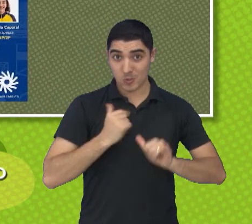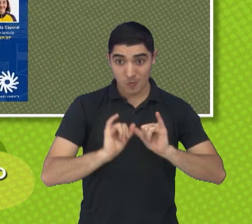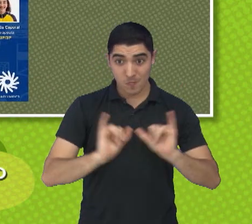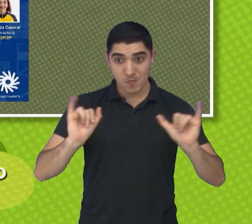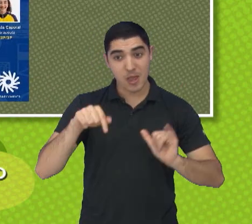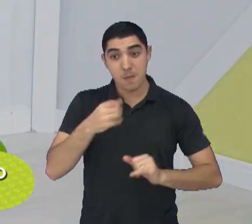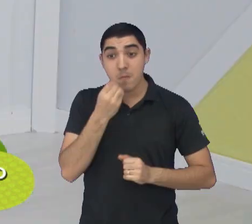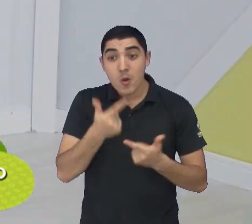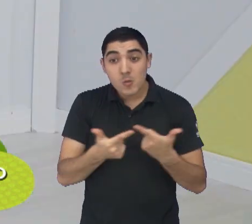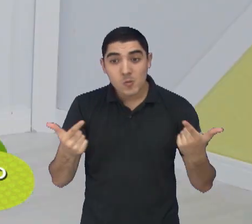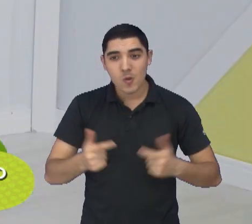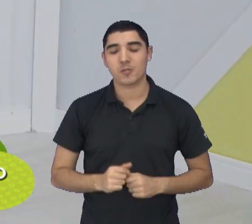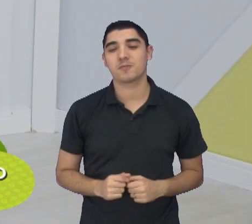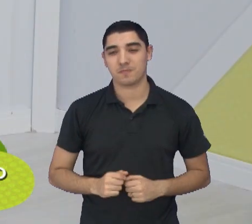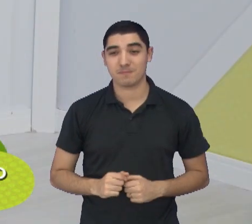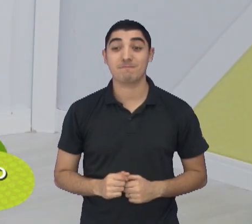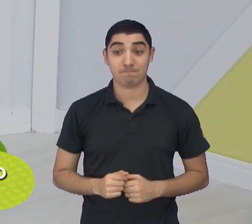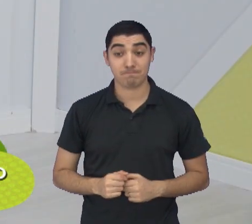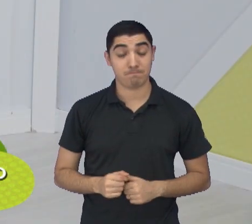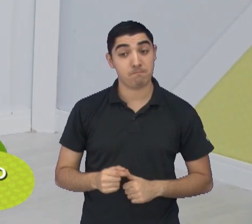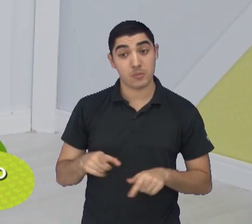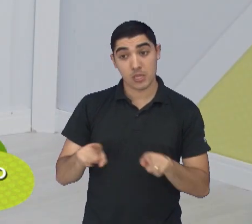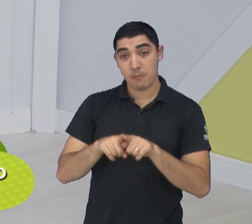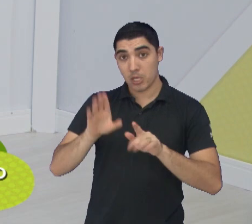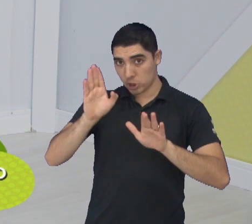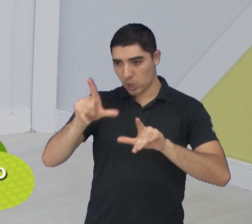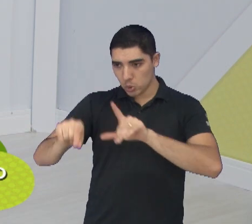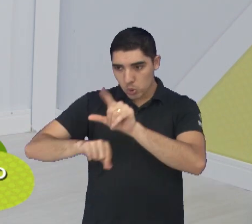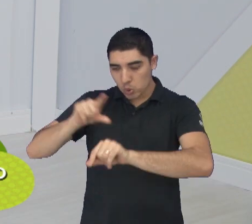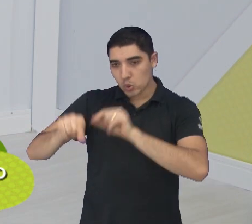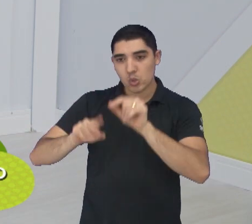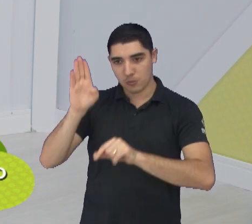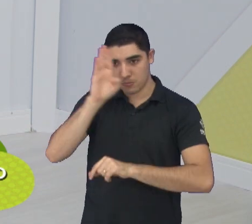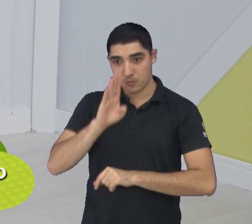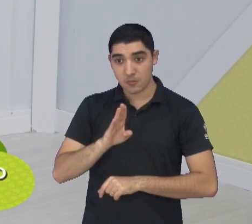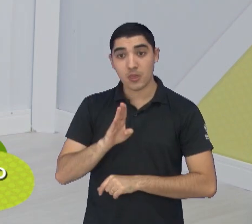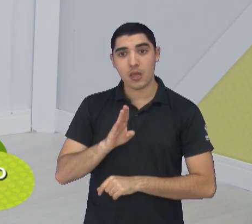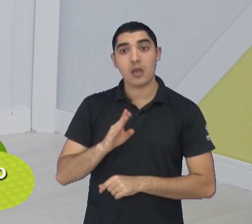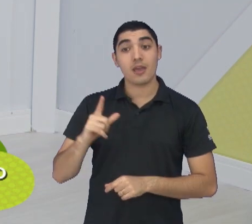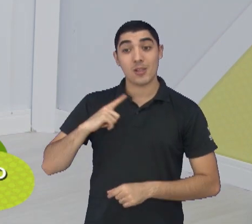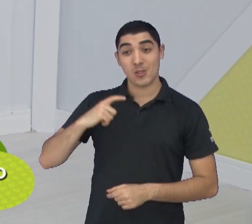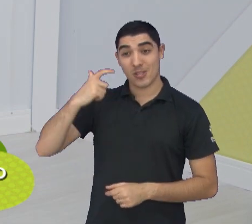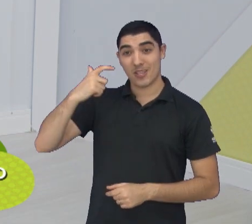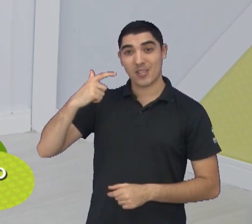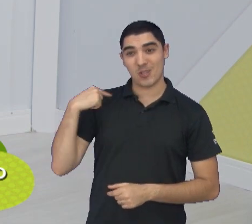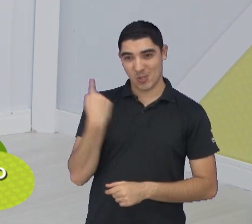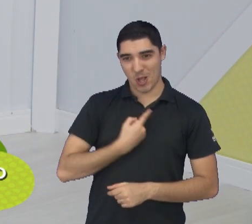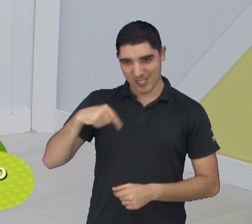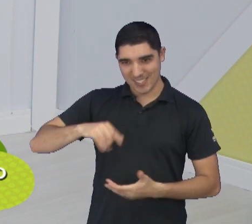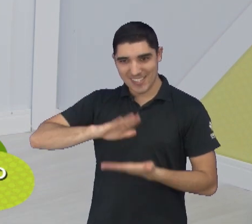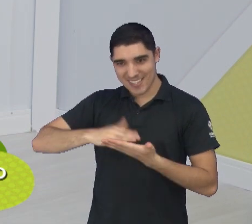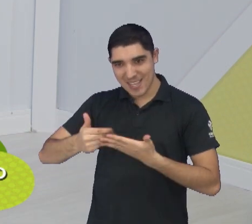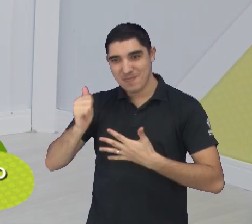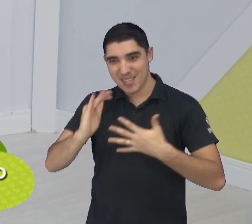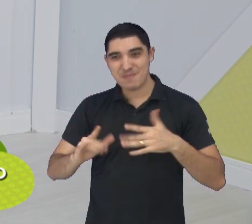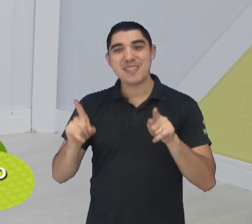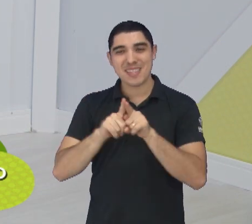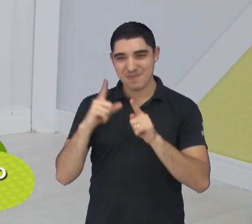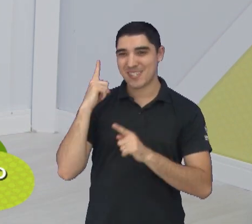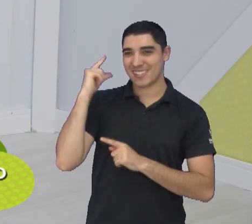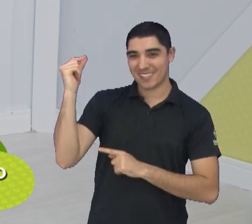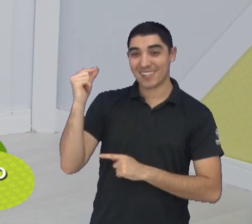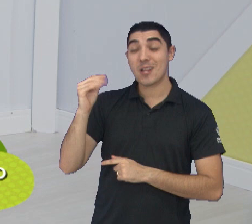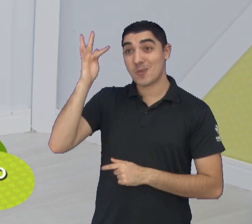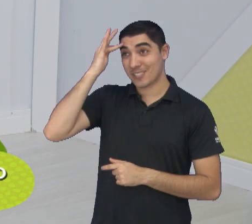Boa sorte para todo mundo. Pois é, e as seleções já foram escaladas, como a gente viu aqui, e o nosso time aqui de intérpretes de livros também serão escalados.